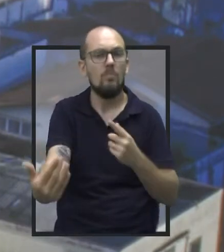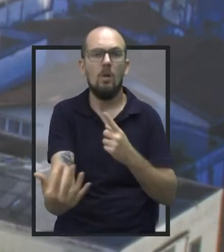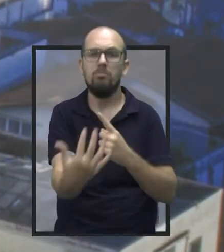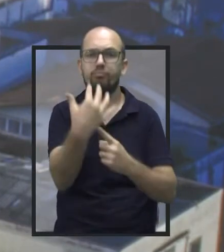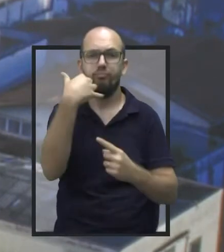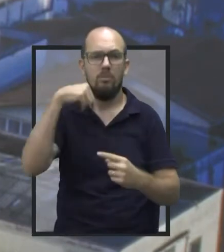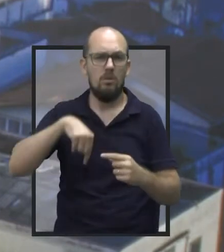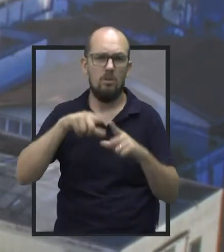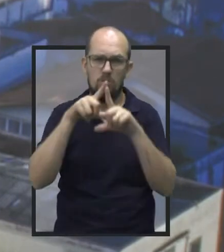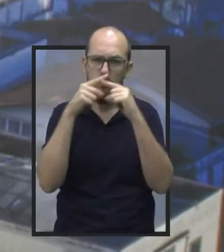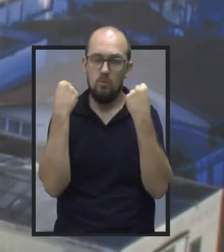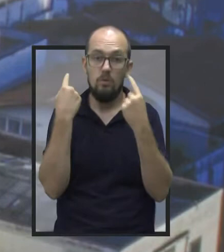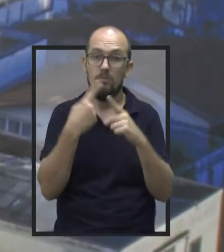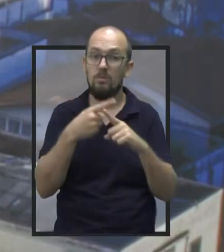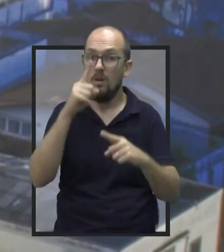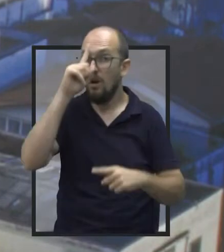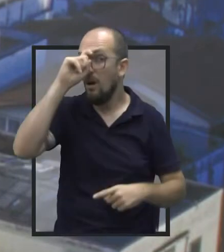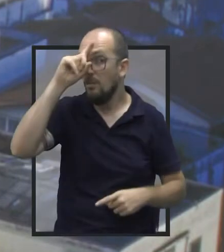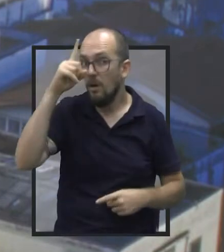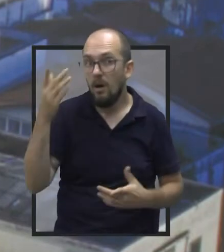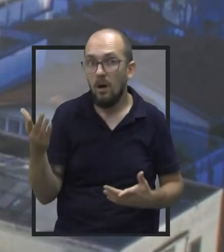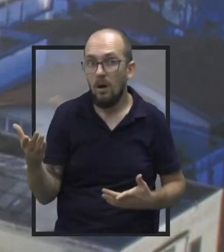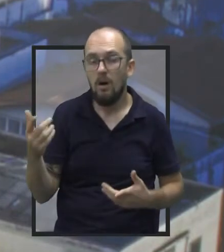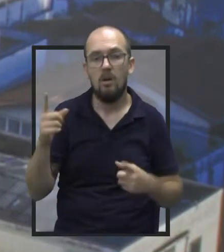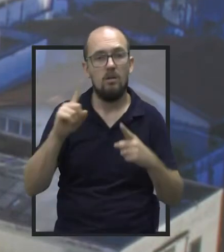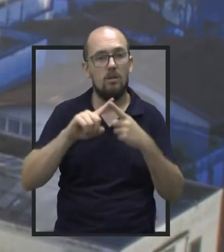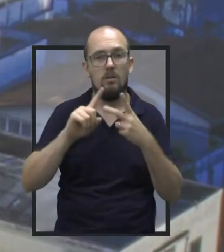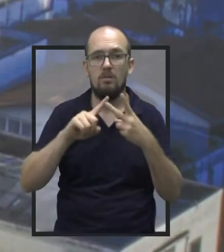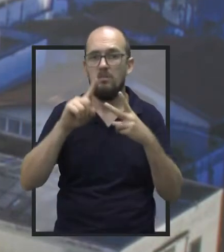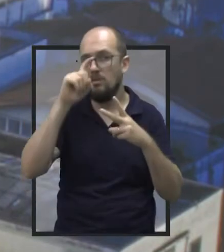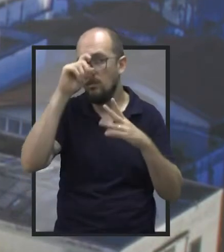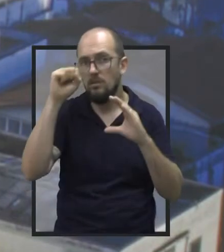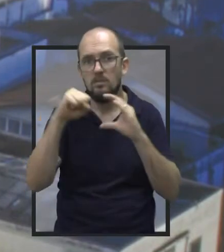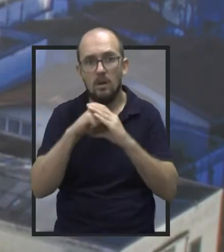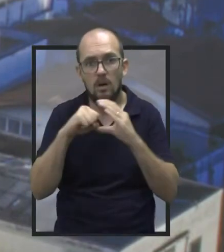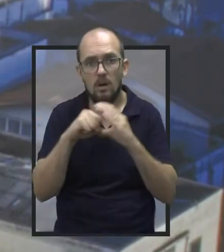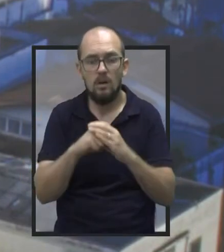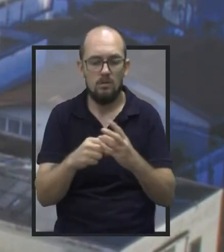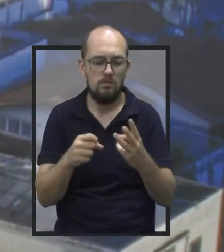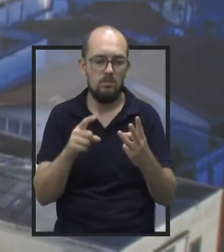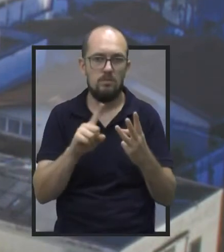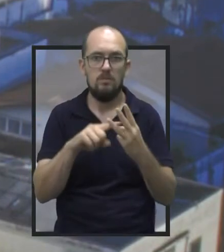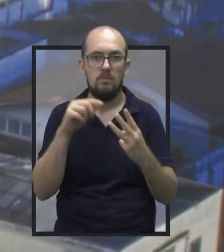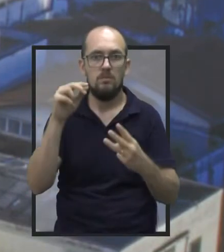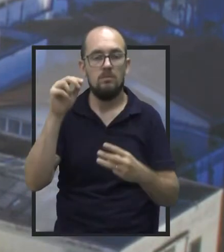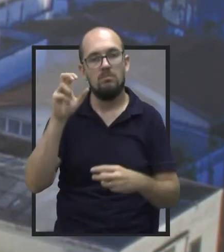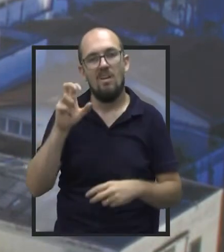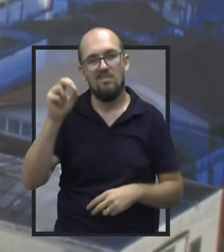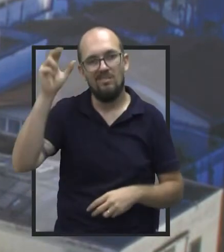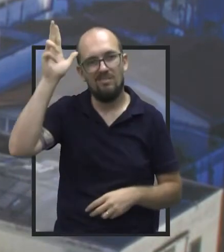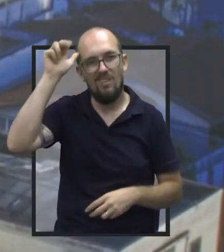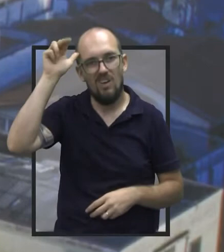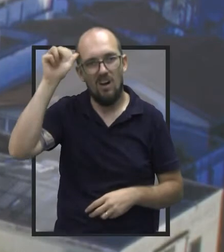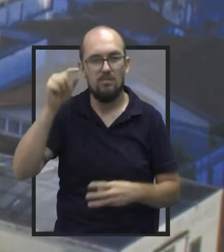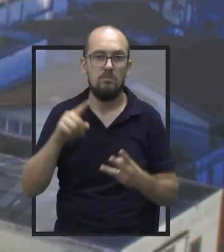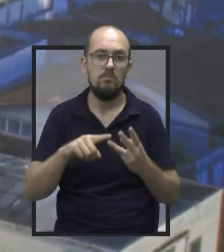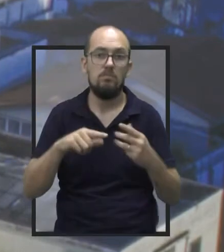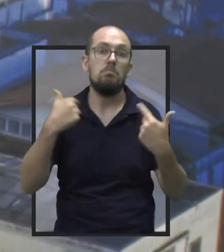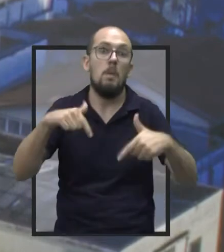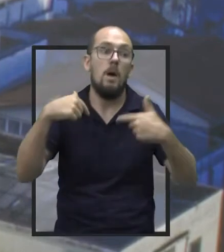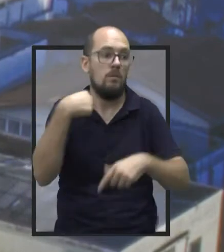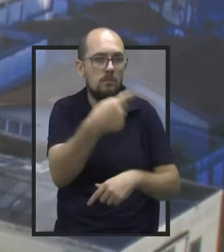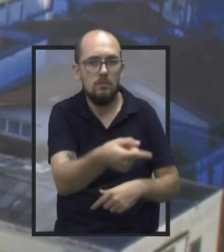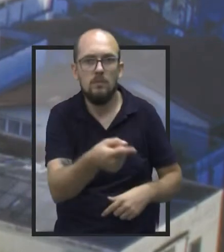Jau, né? Tem uns hospitais aqui que eles utilizam, tem Santa Casa que é utilizada, tem o Hospital Amaral Carvalho, tem gente que trabalha aqui